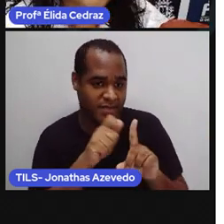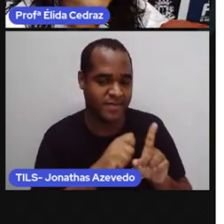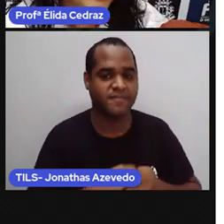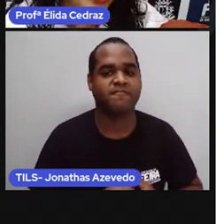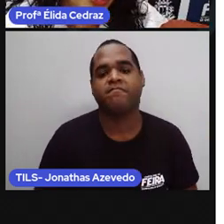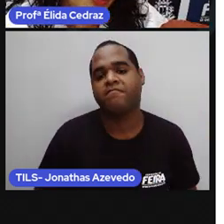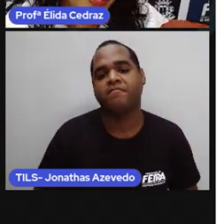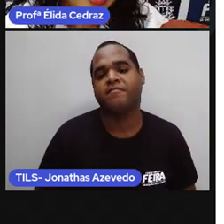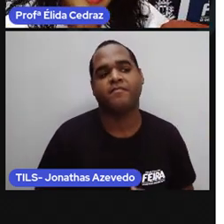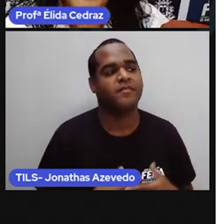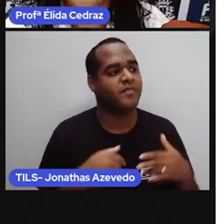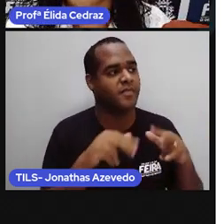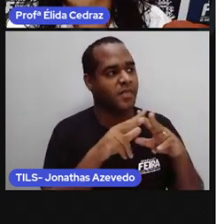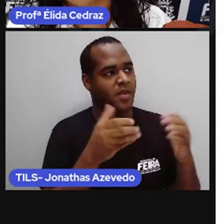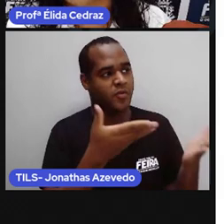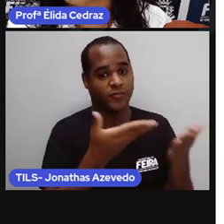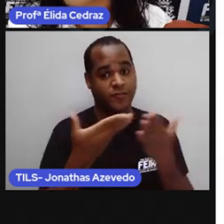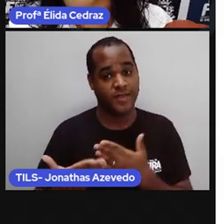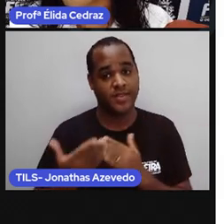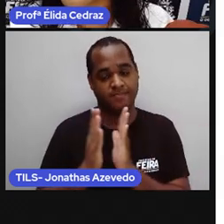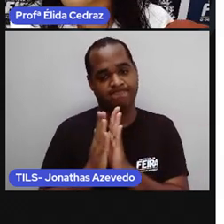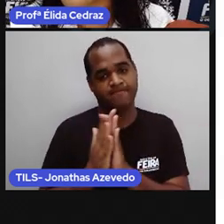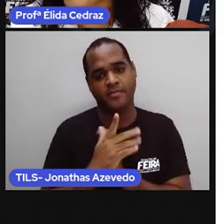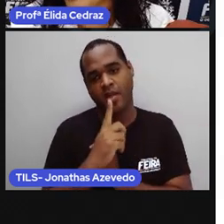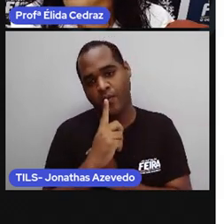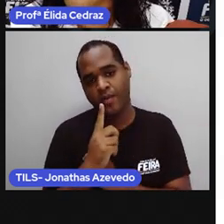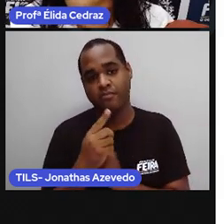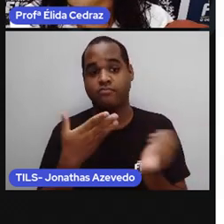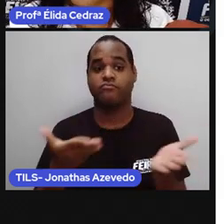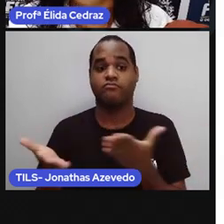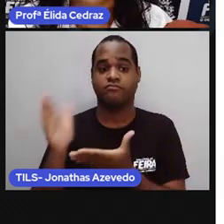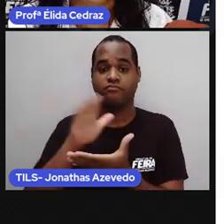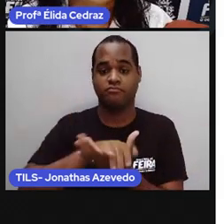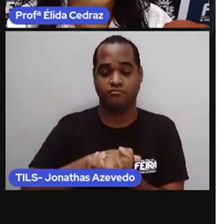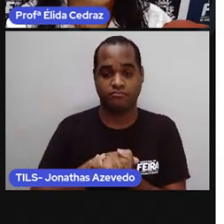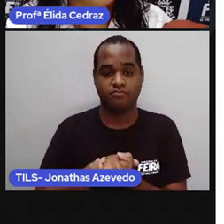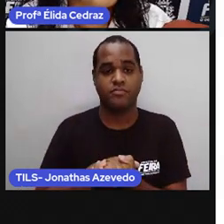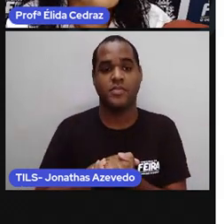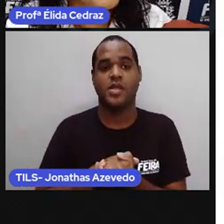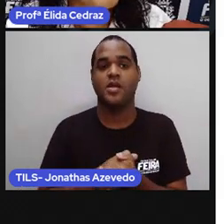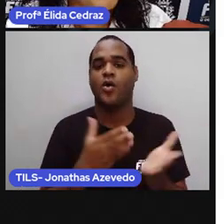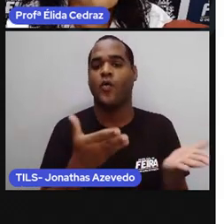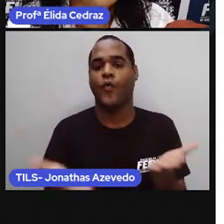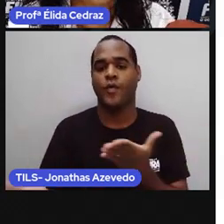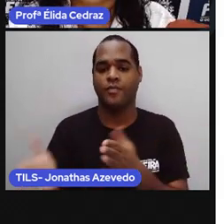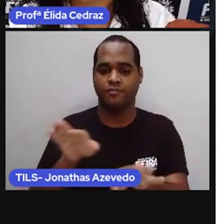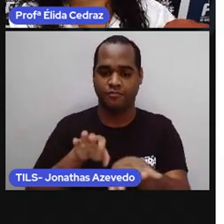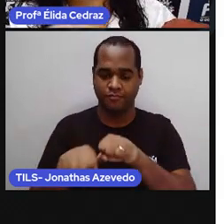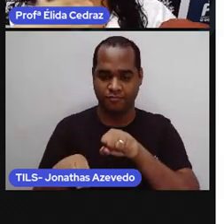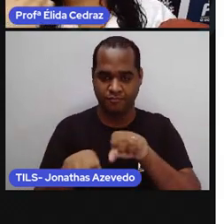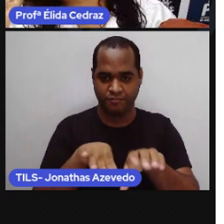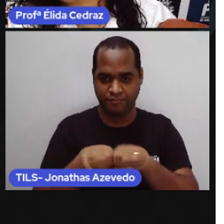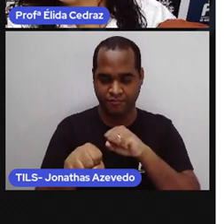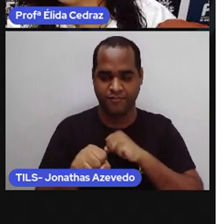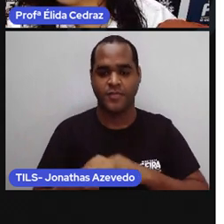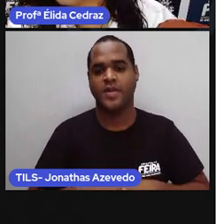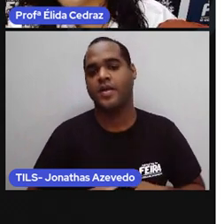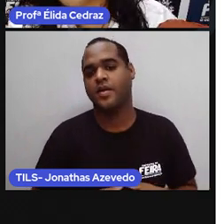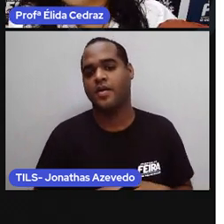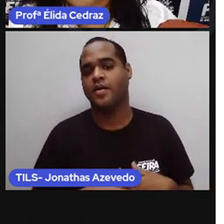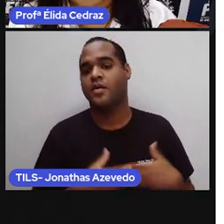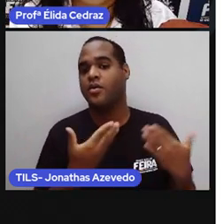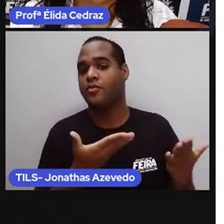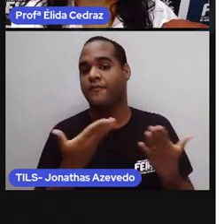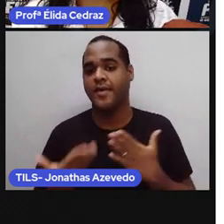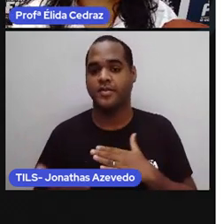Convite de aniversário, convite de casamento, convite de formatura, convite